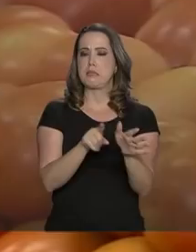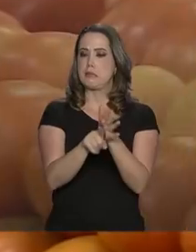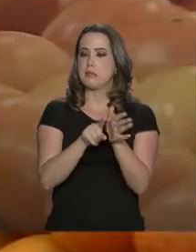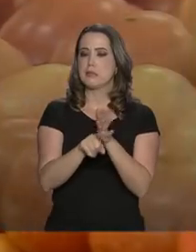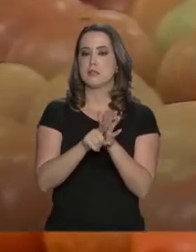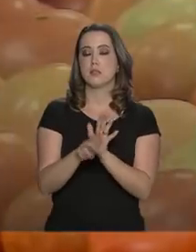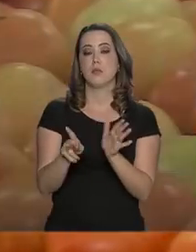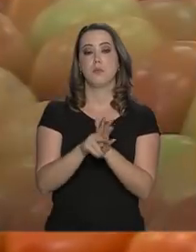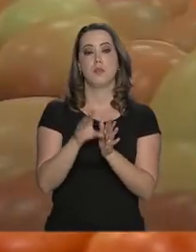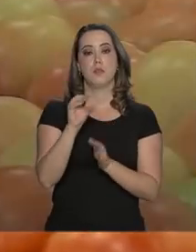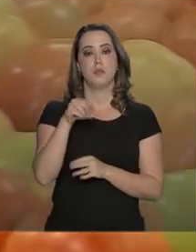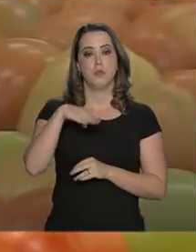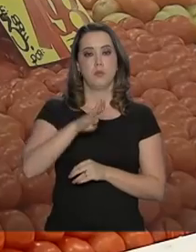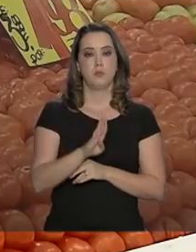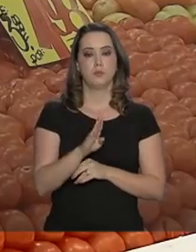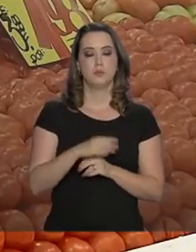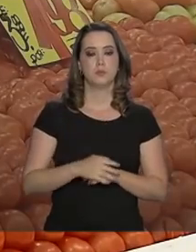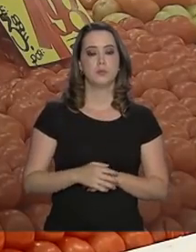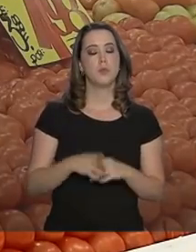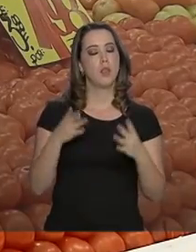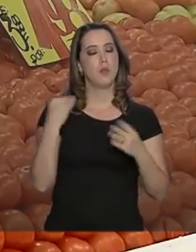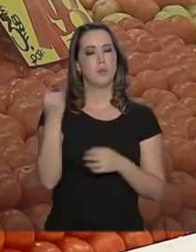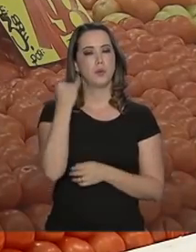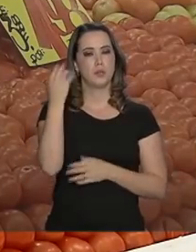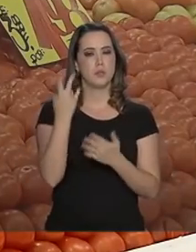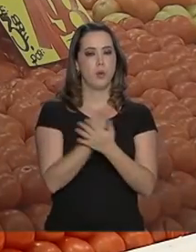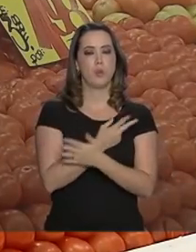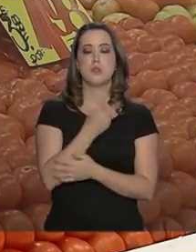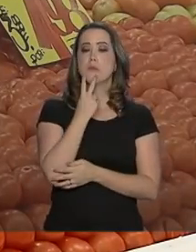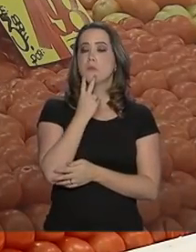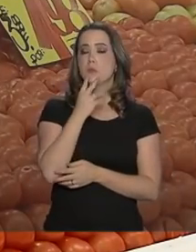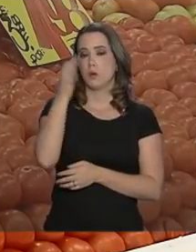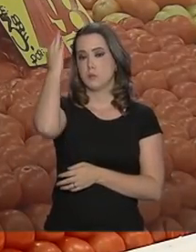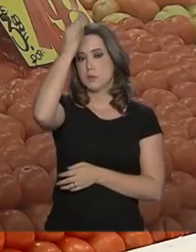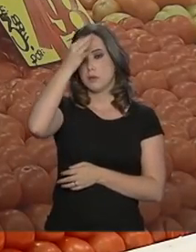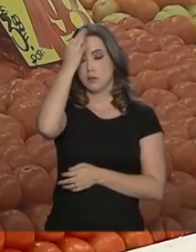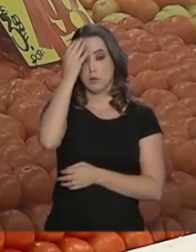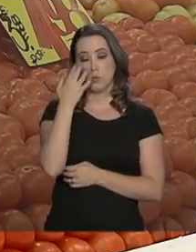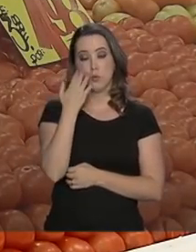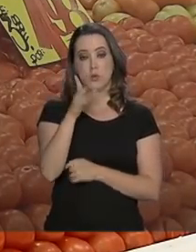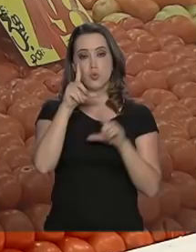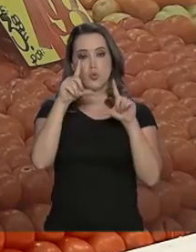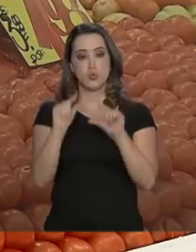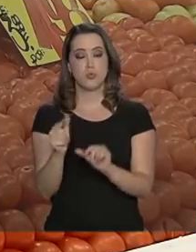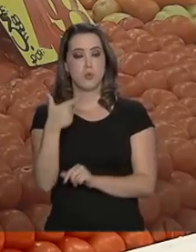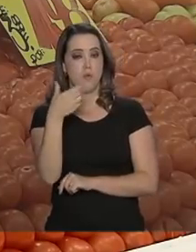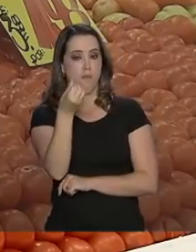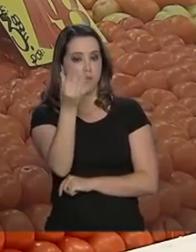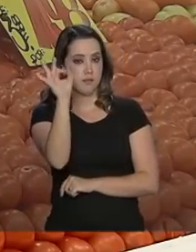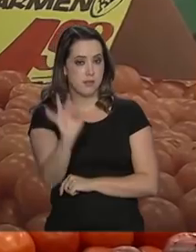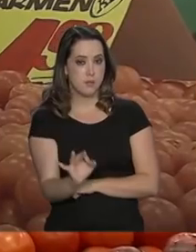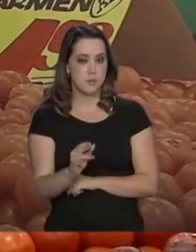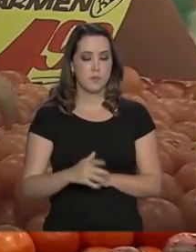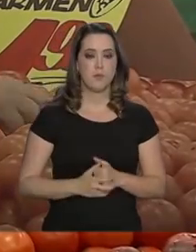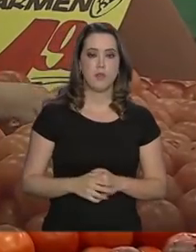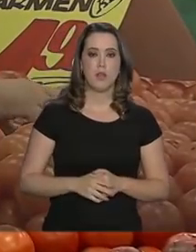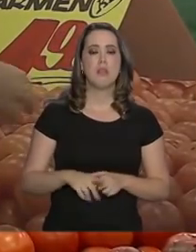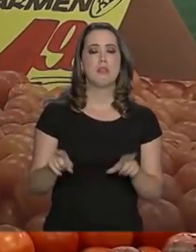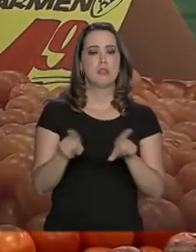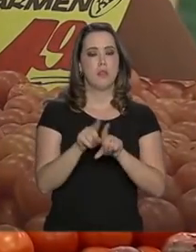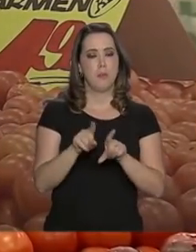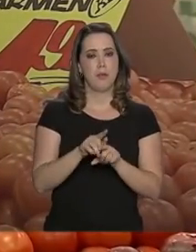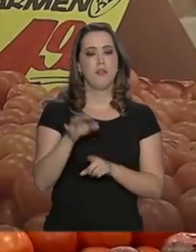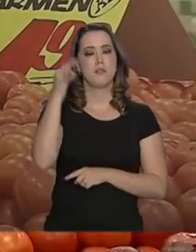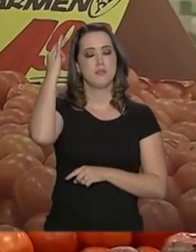Nacional de Abastecimento, a Conab. O destaque ocorreu em Vitória, no Espírito Santo. Queda de 26%. E na capital